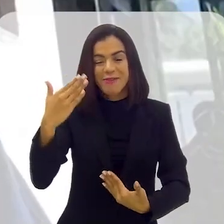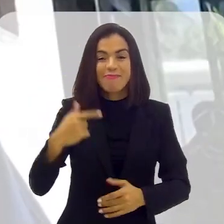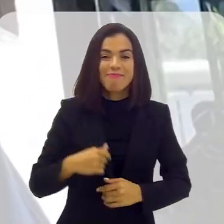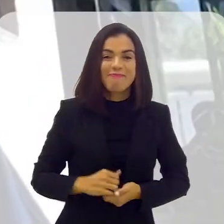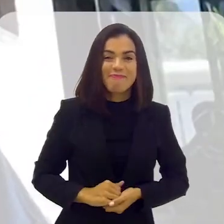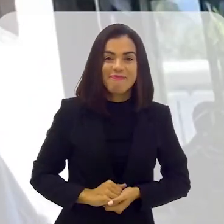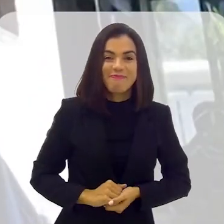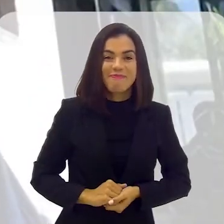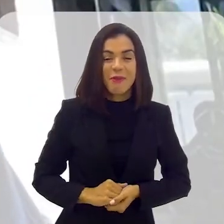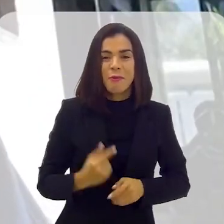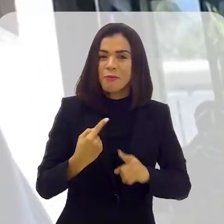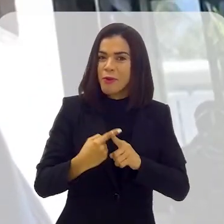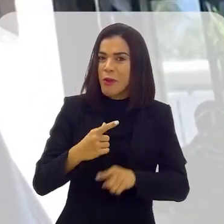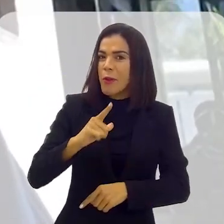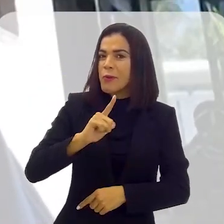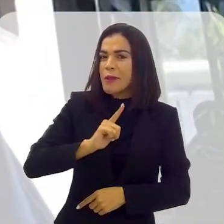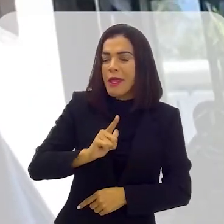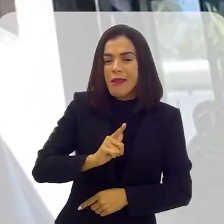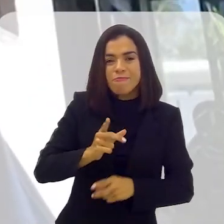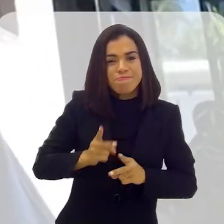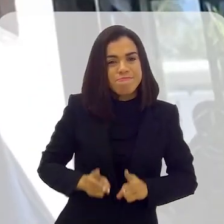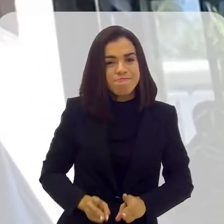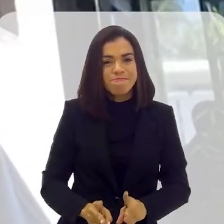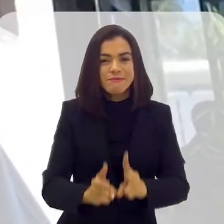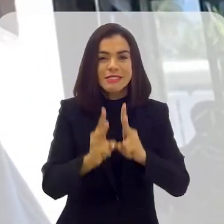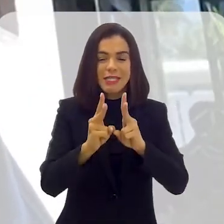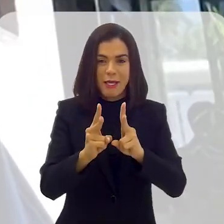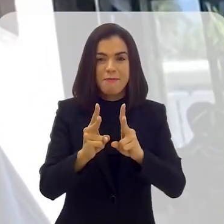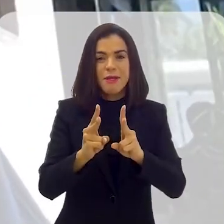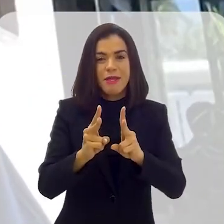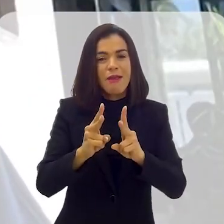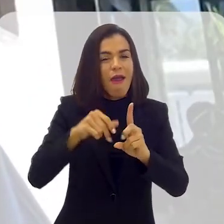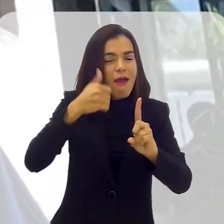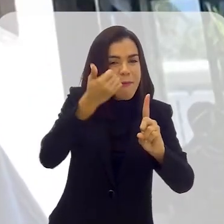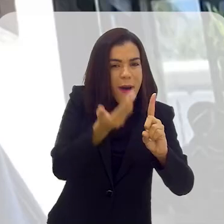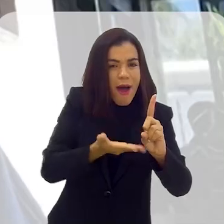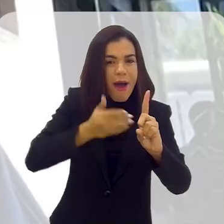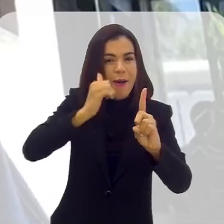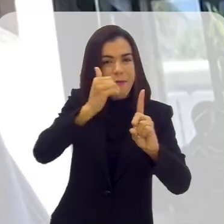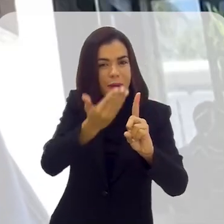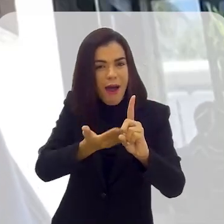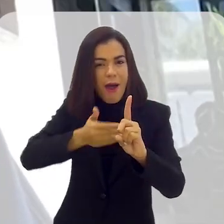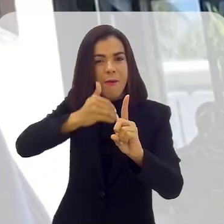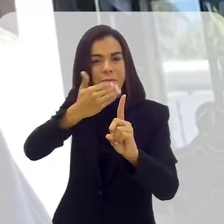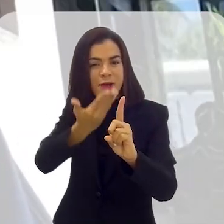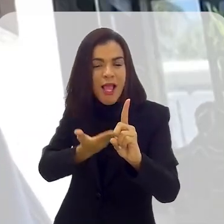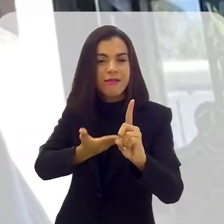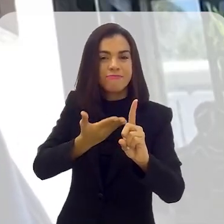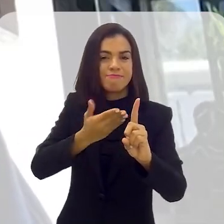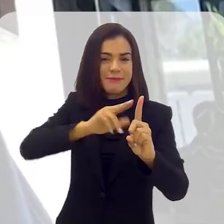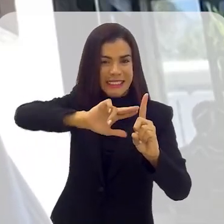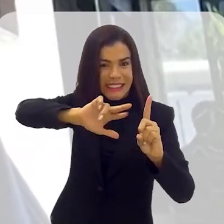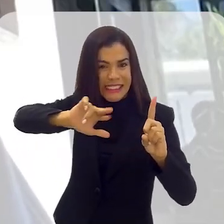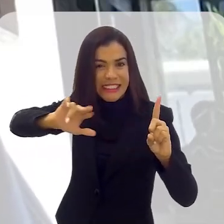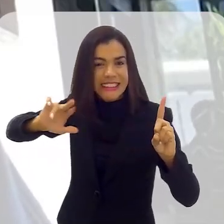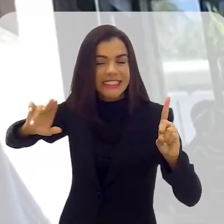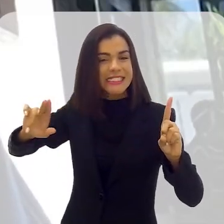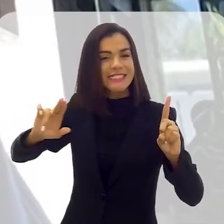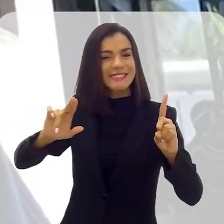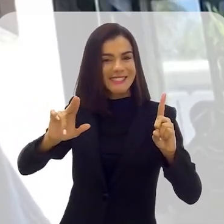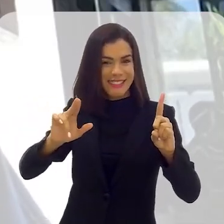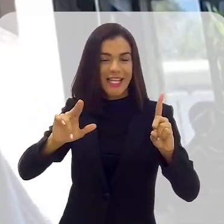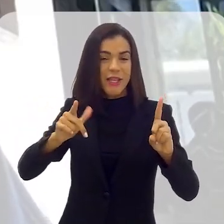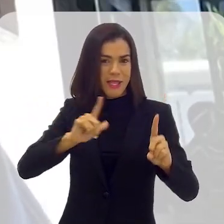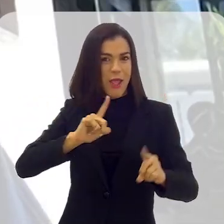porque tenho, muito sempre, muito bem reverenciado por essas